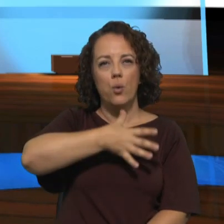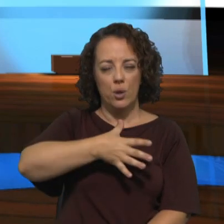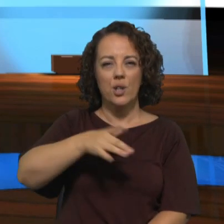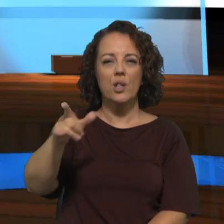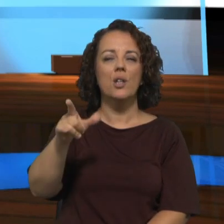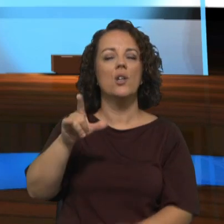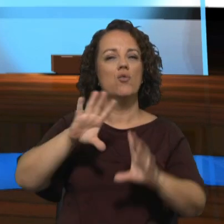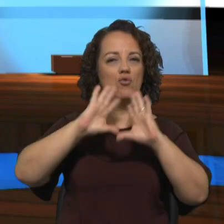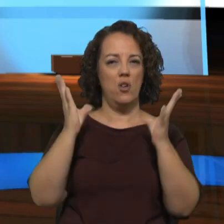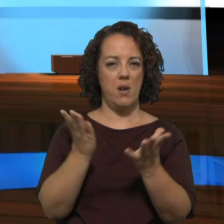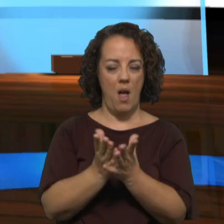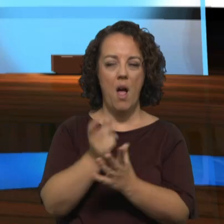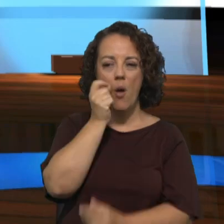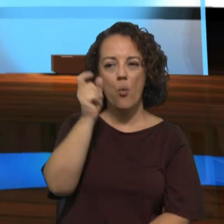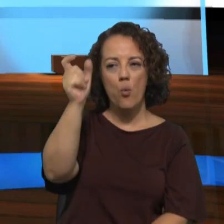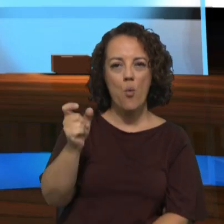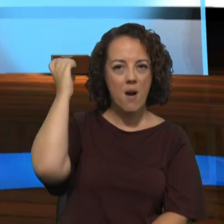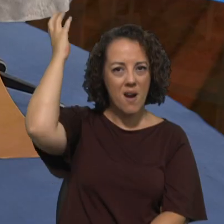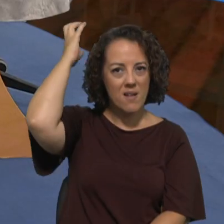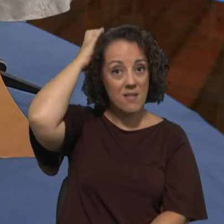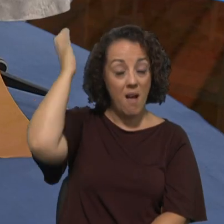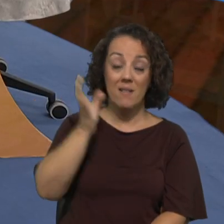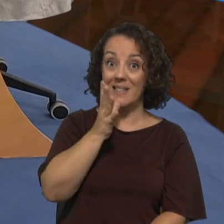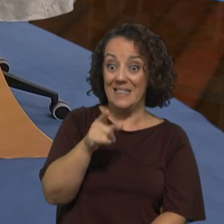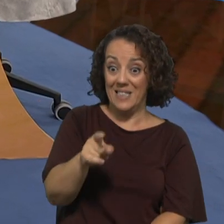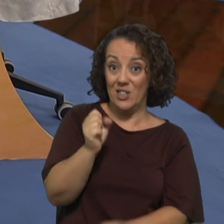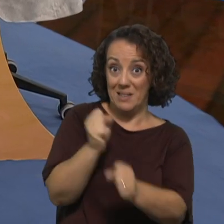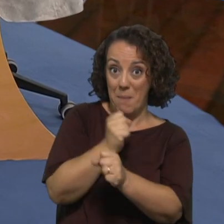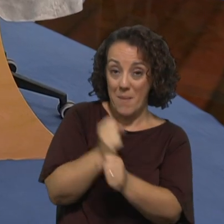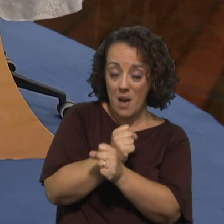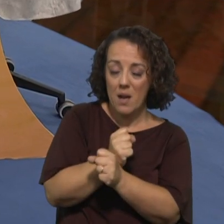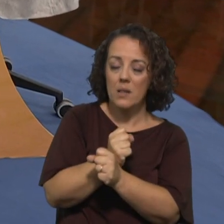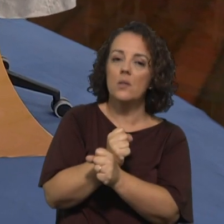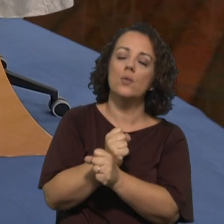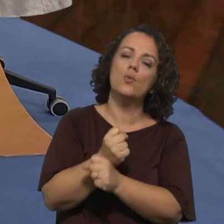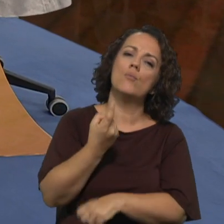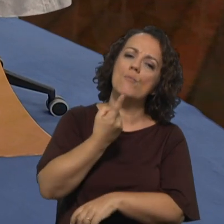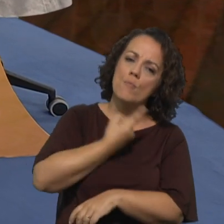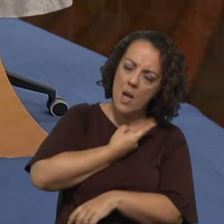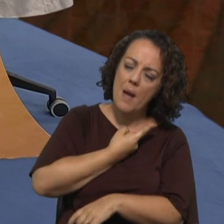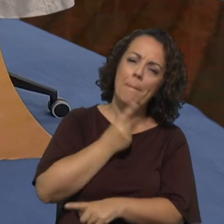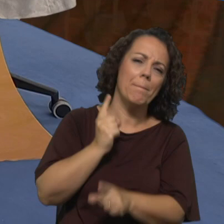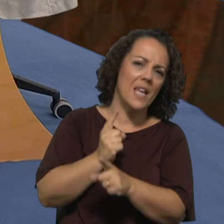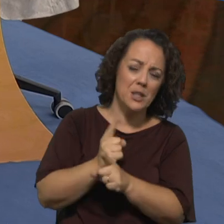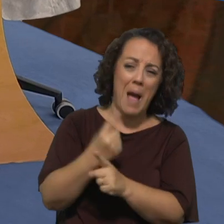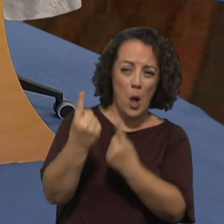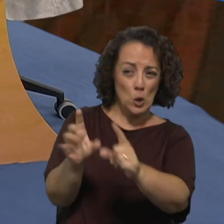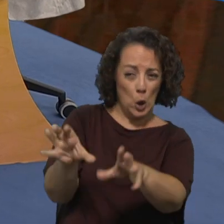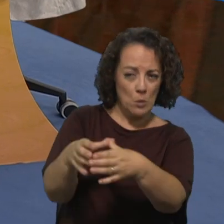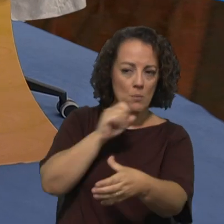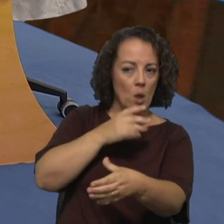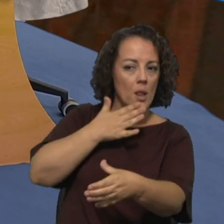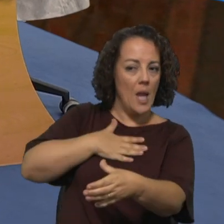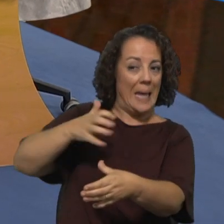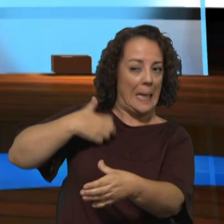Olerich, que ele dizia que este é um trabalho que temos que fazer mesmo com grupos que nos podem irritar, não é? Portanto,